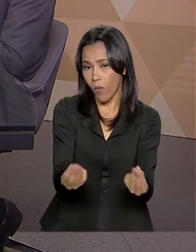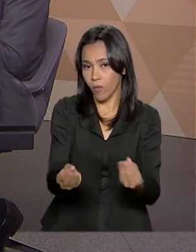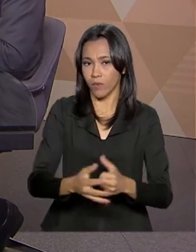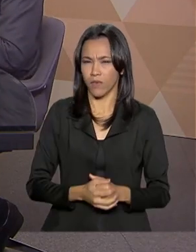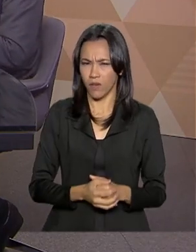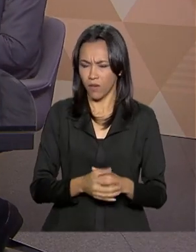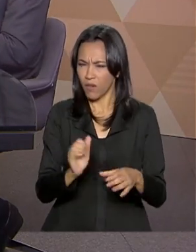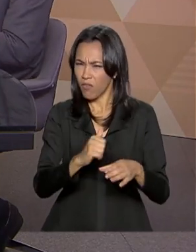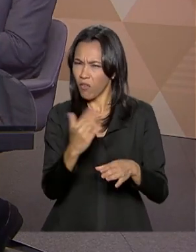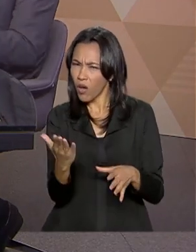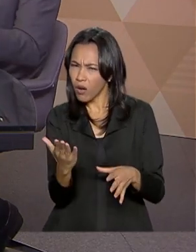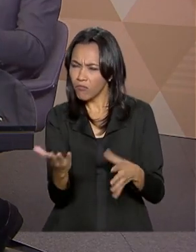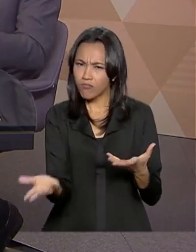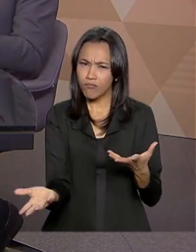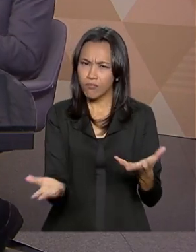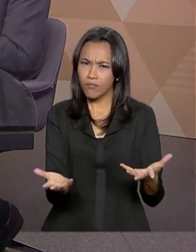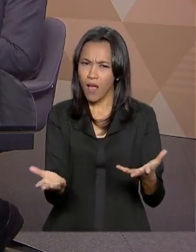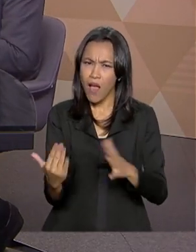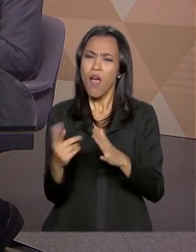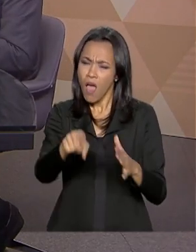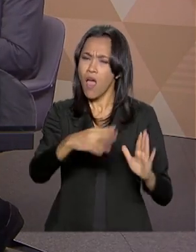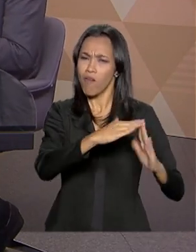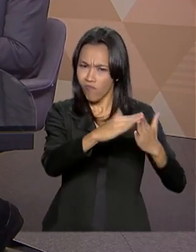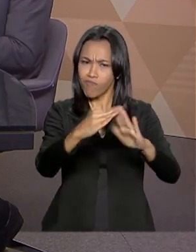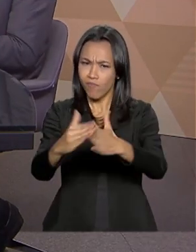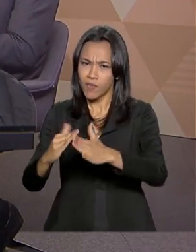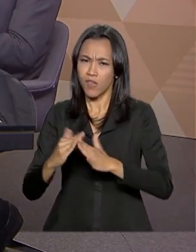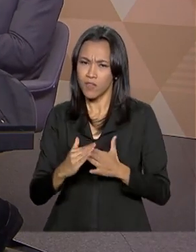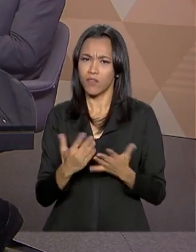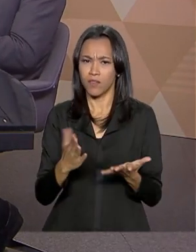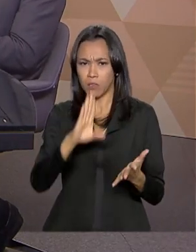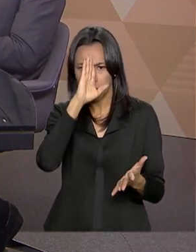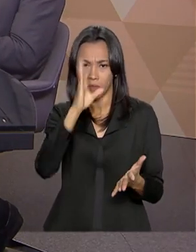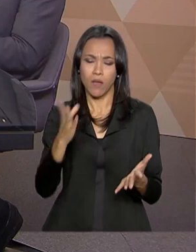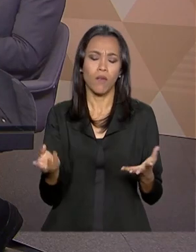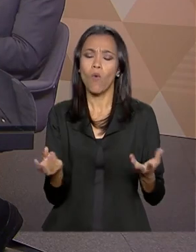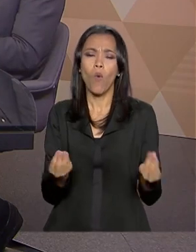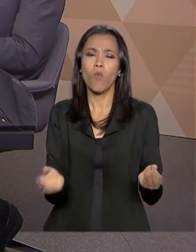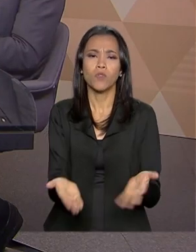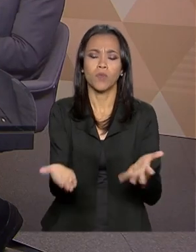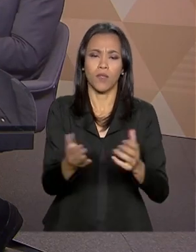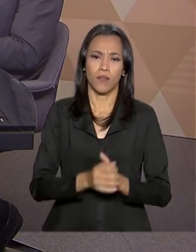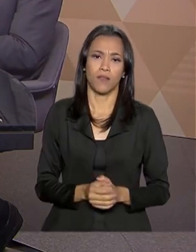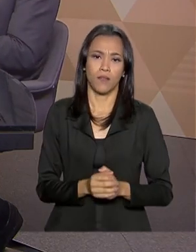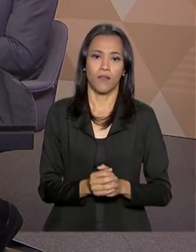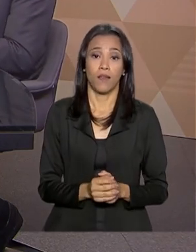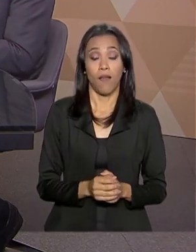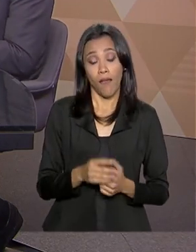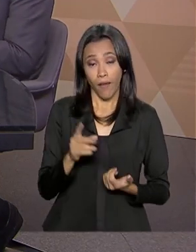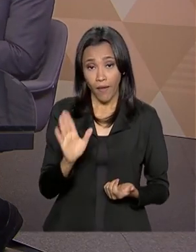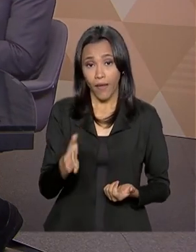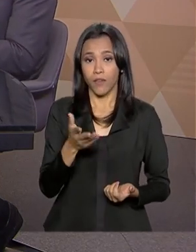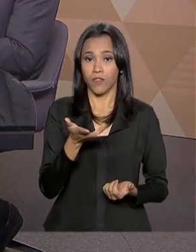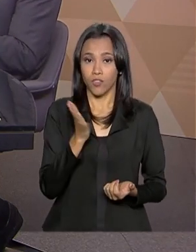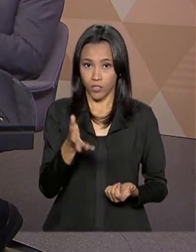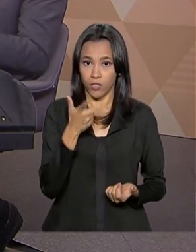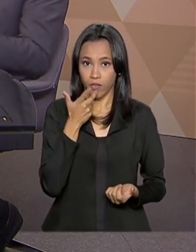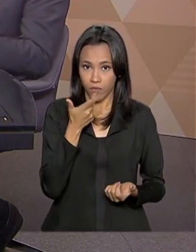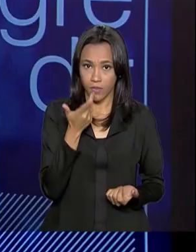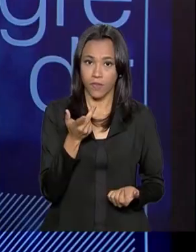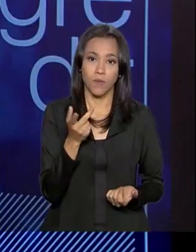Fora dos grandes centros? É, a periferia dos grandes É, a periferia dos grandes centros urbanos. Então, aí é o que nós estamos falando, nós estamos